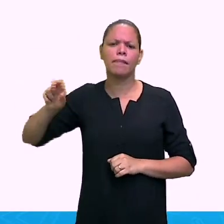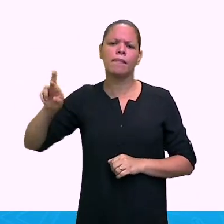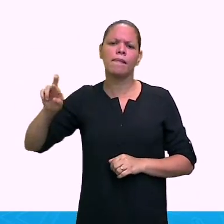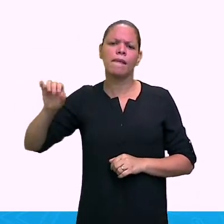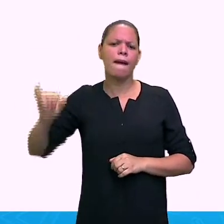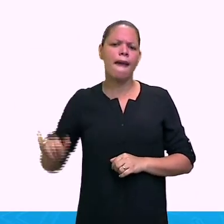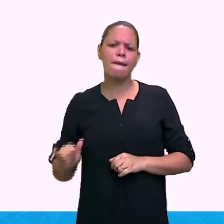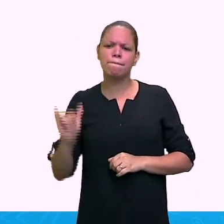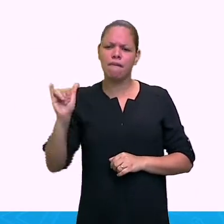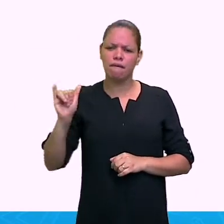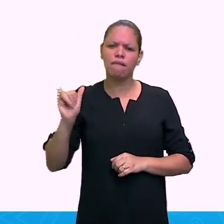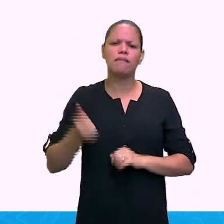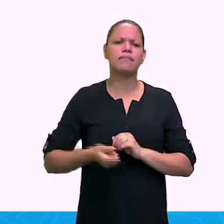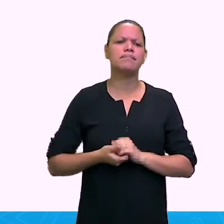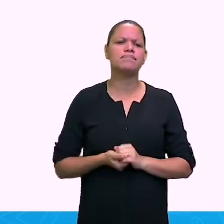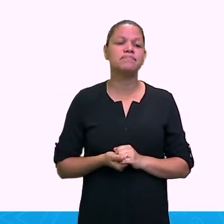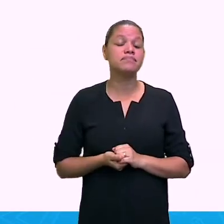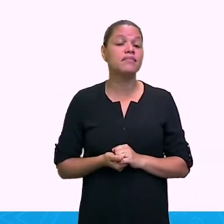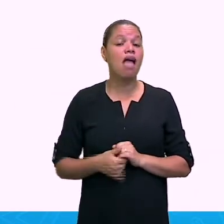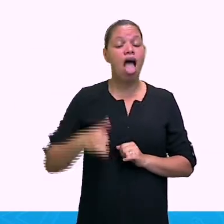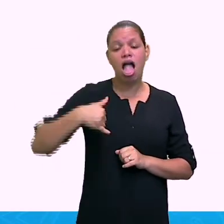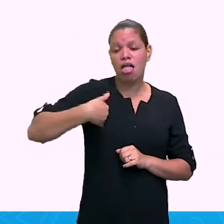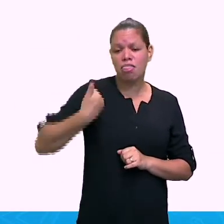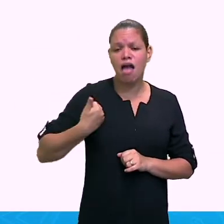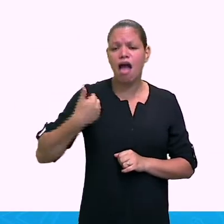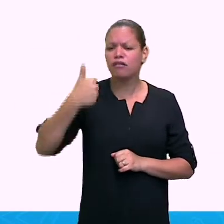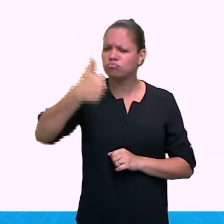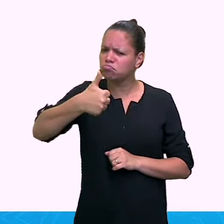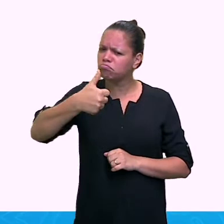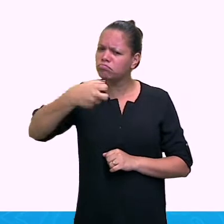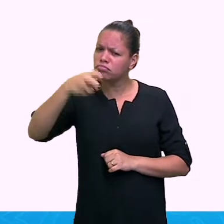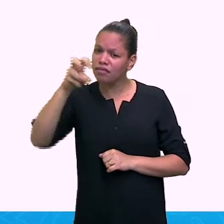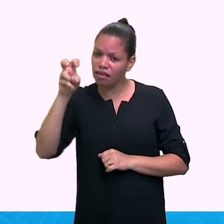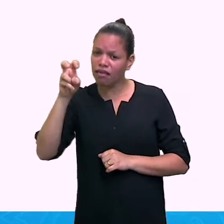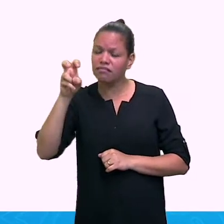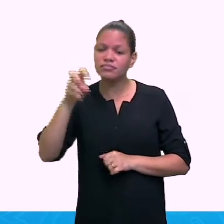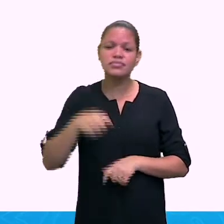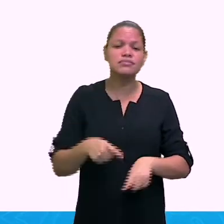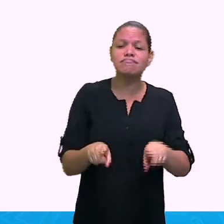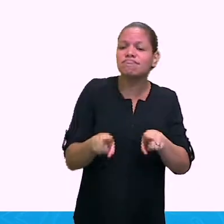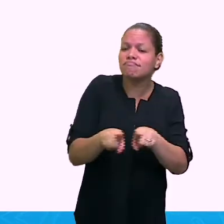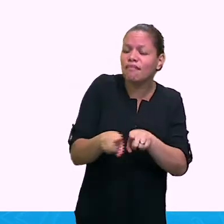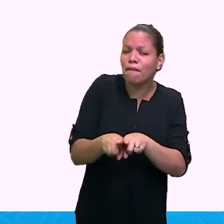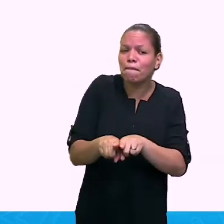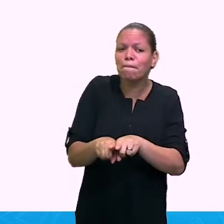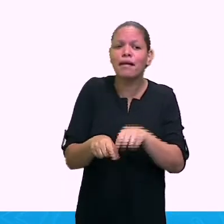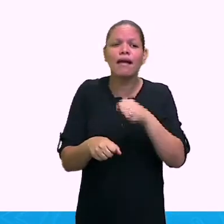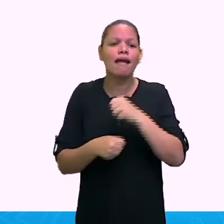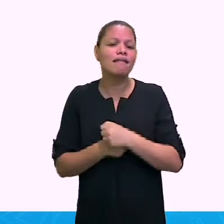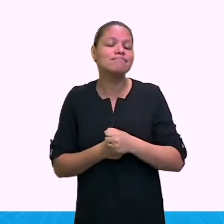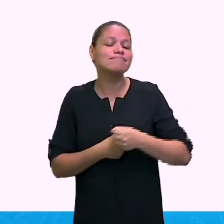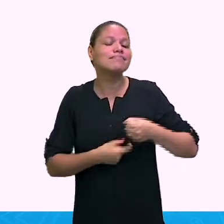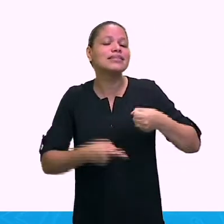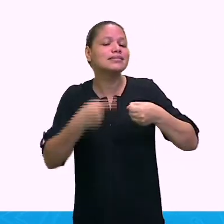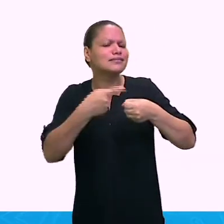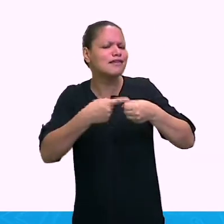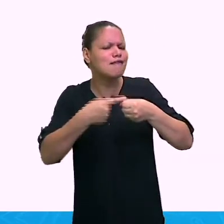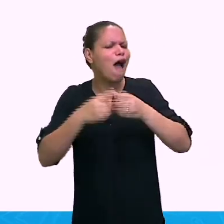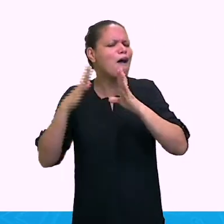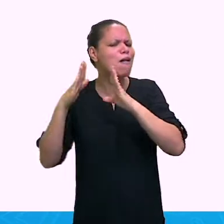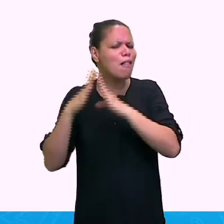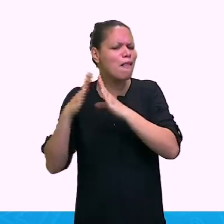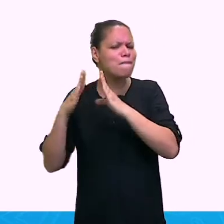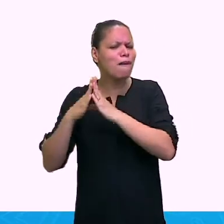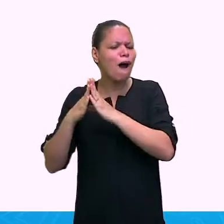no caso é quinze, e home, ela mora em New York City, NY,